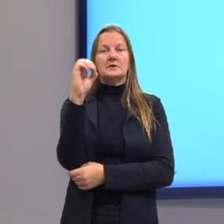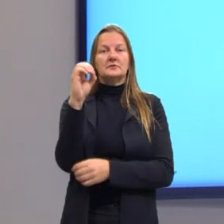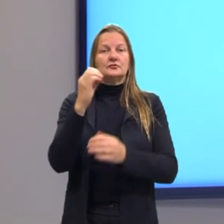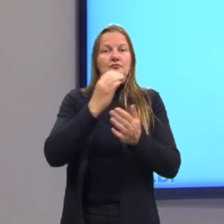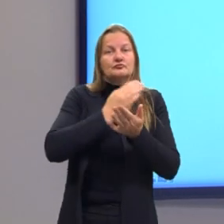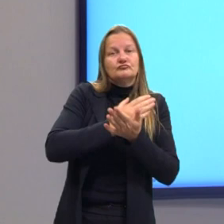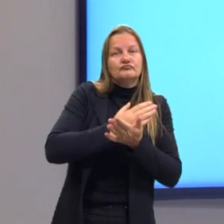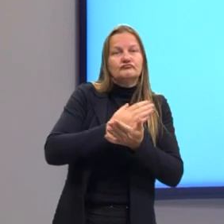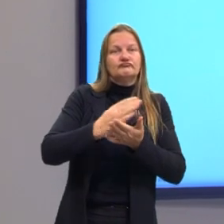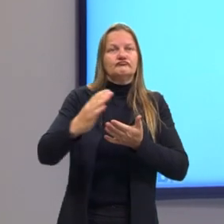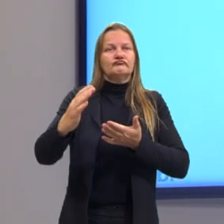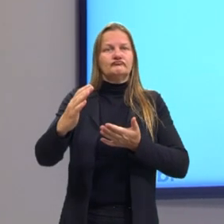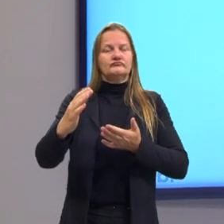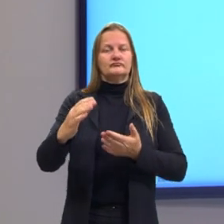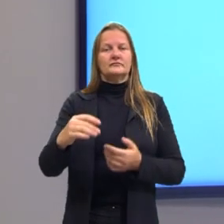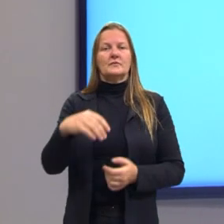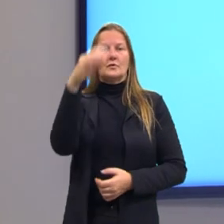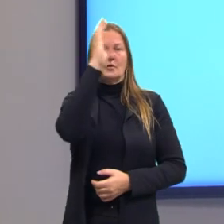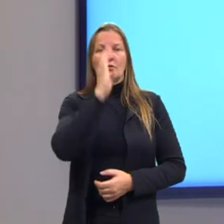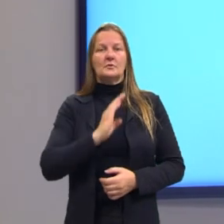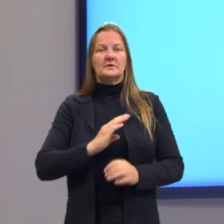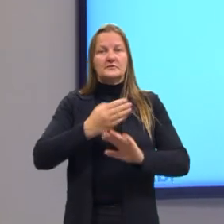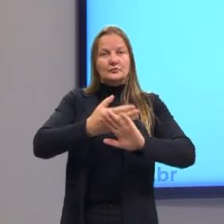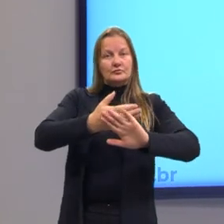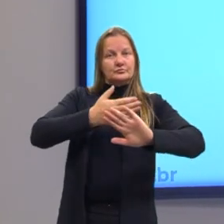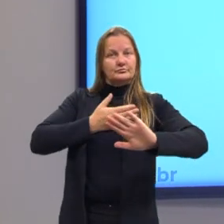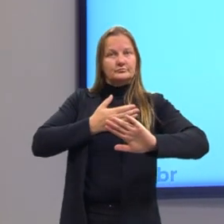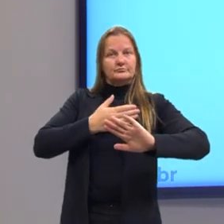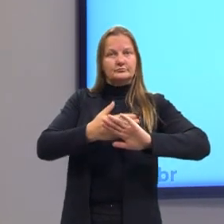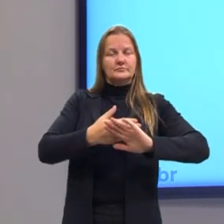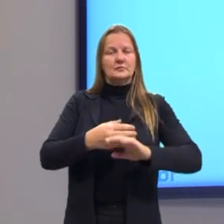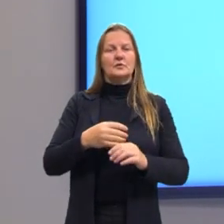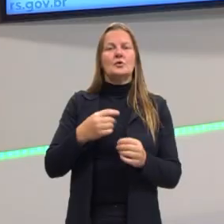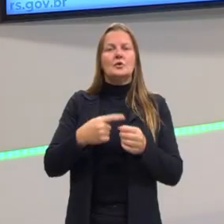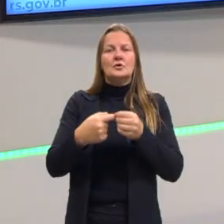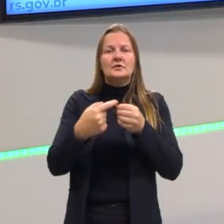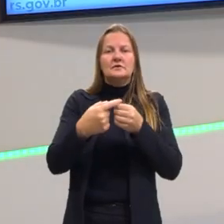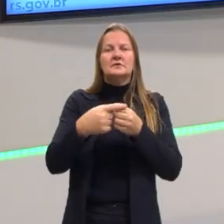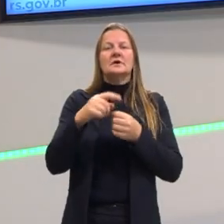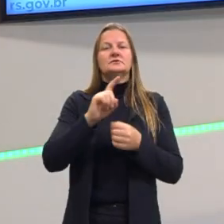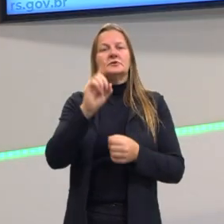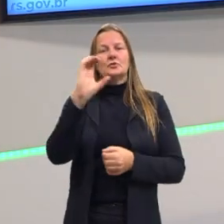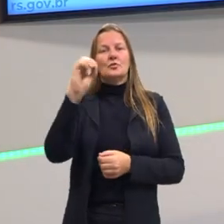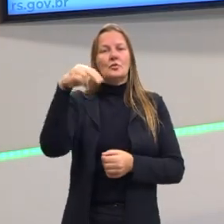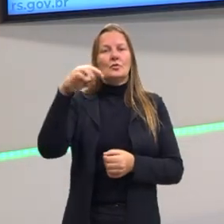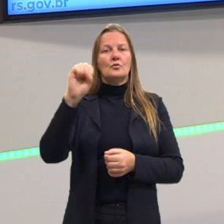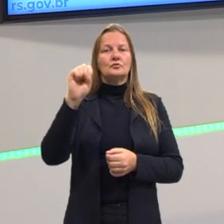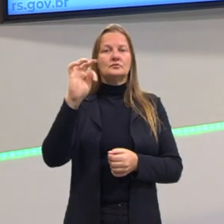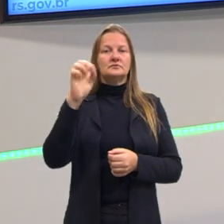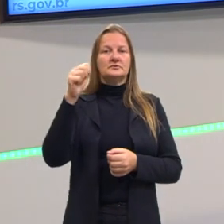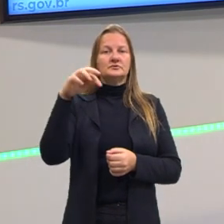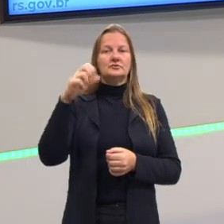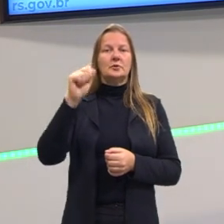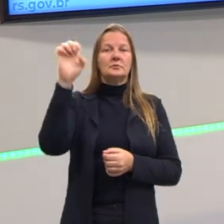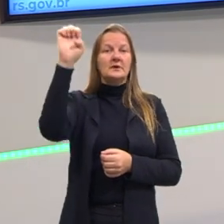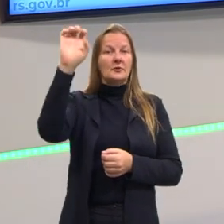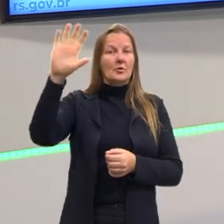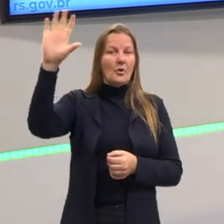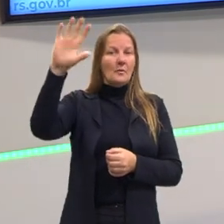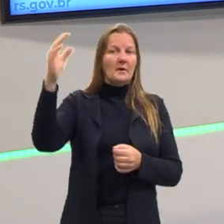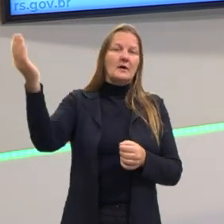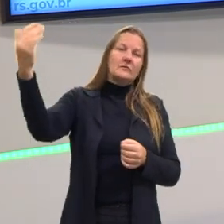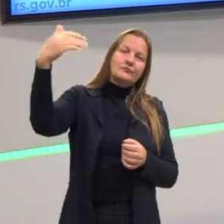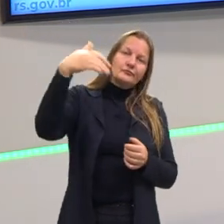vocês, o Brasil, então, a partir da tomada de Constantinopla, que a Europa começa a fazer as grandes navegações,